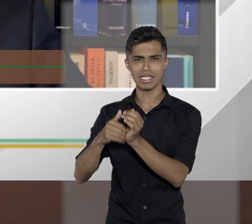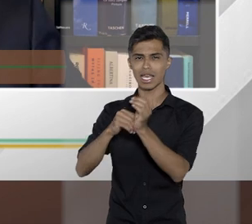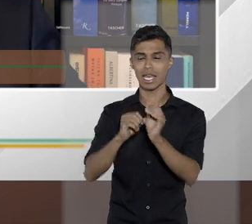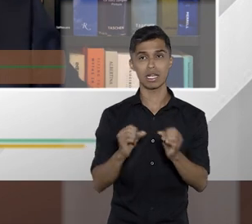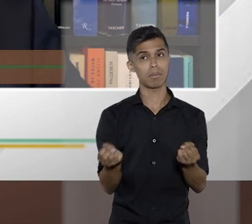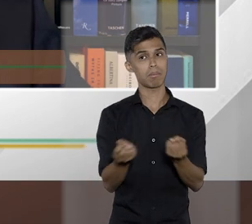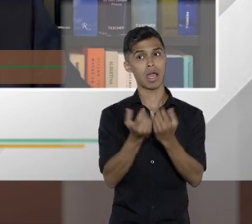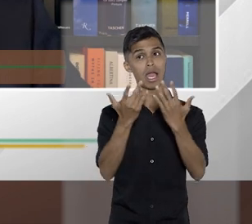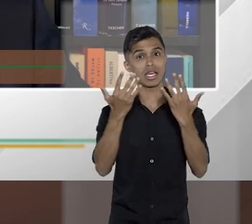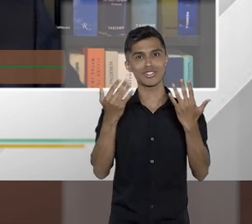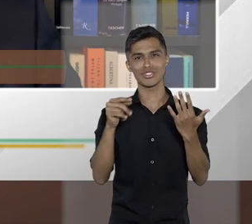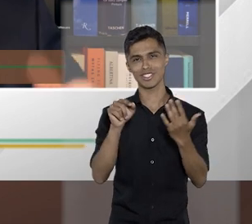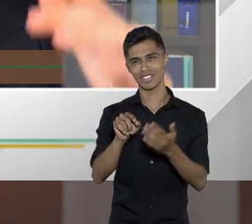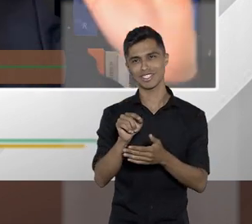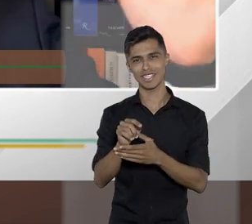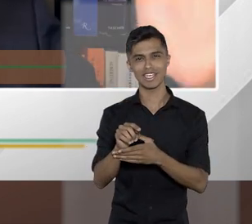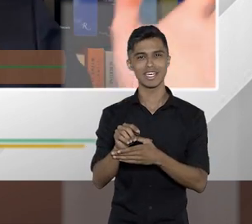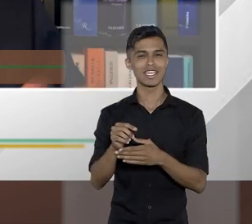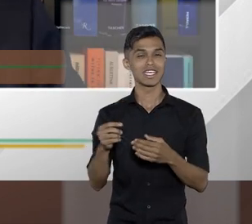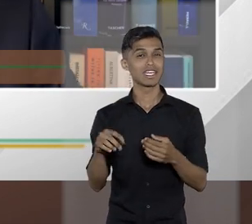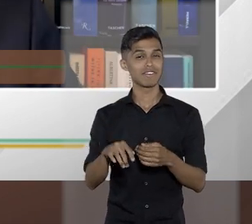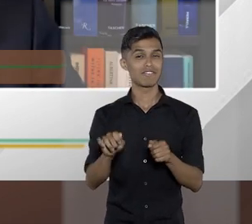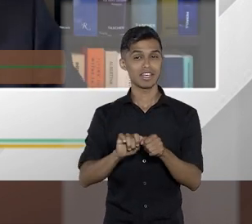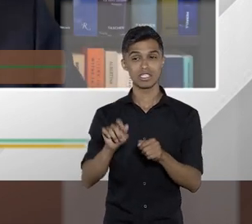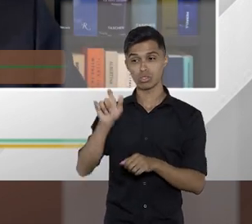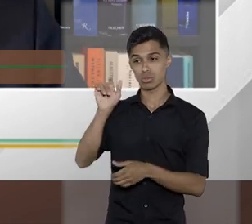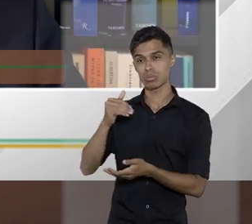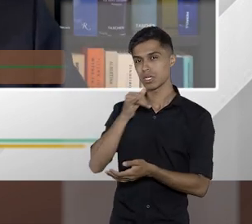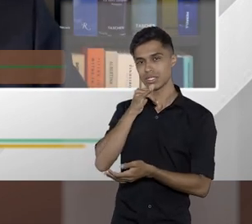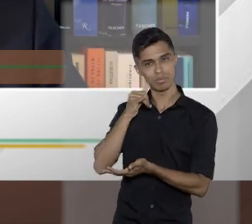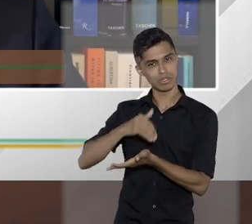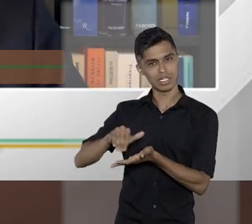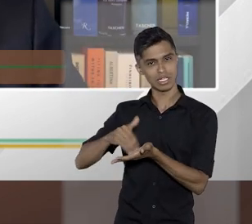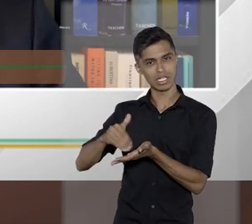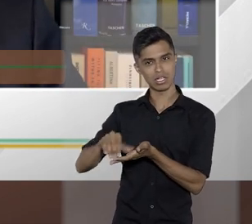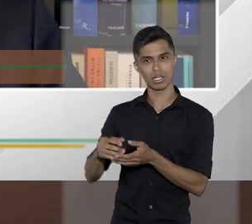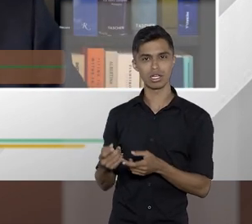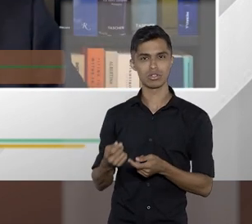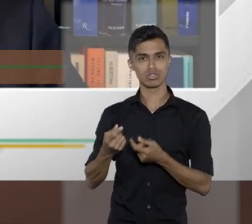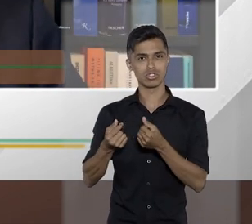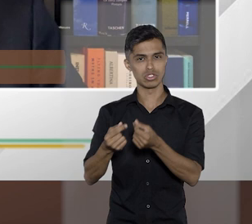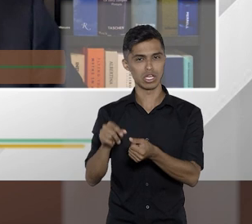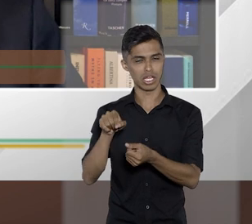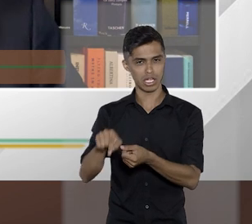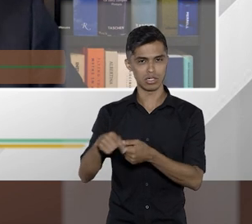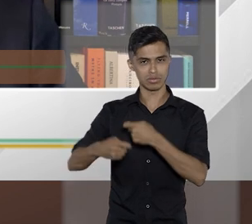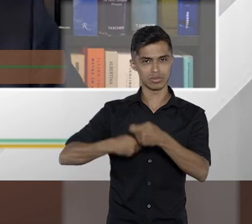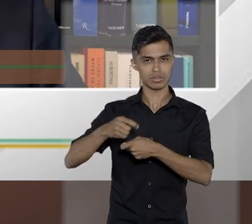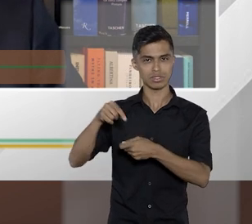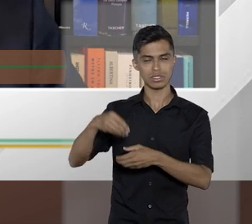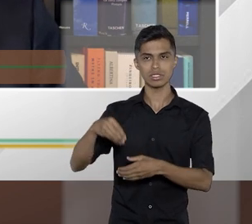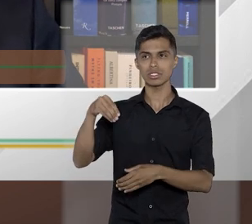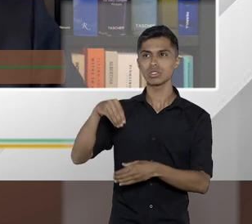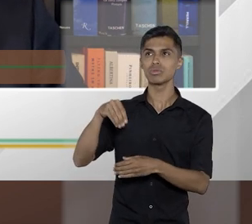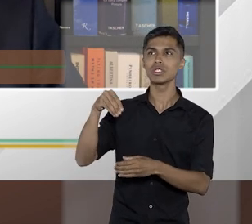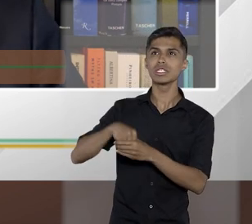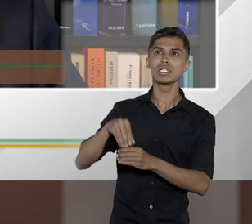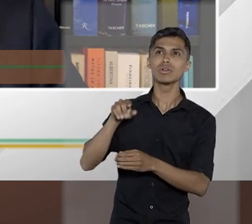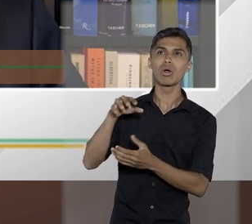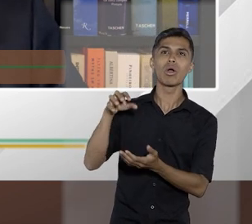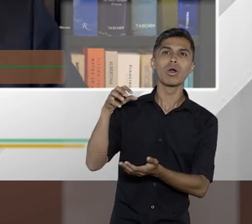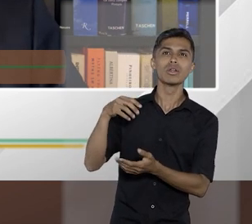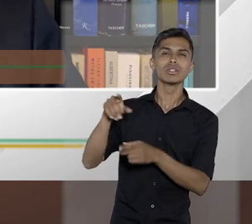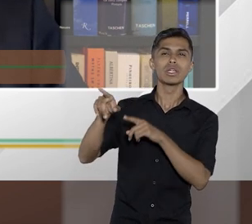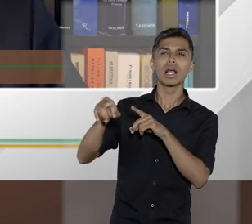mágicas, que fazem com que o secretário de Finanças do município, do interior da Paraíba lá,